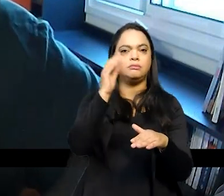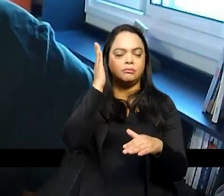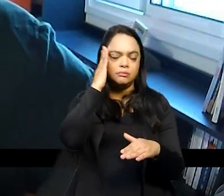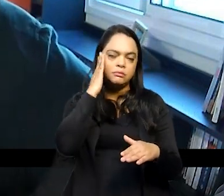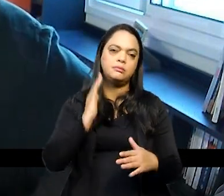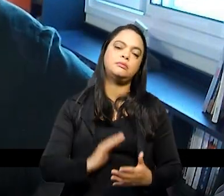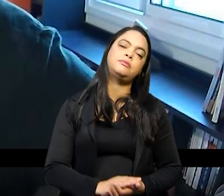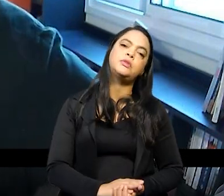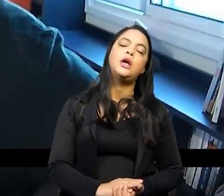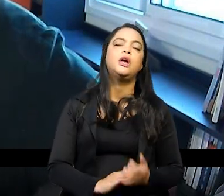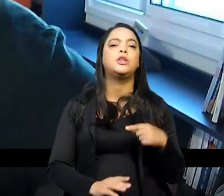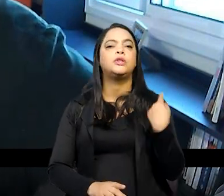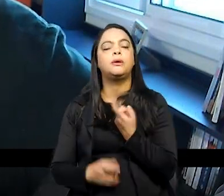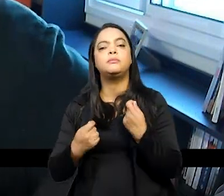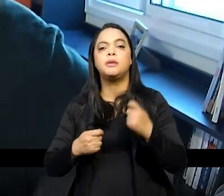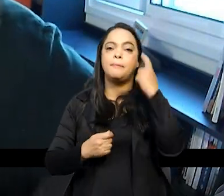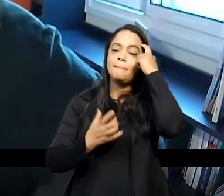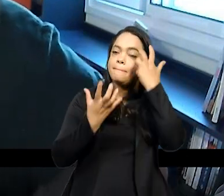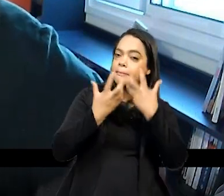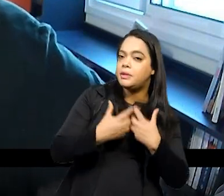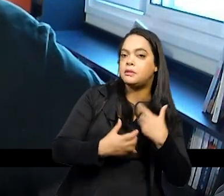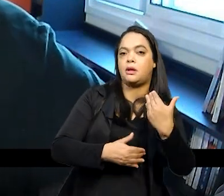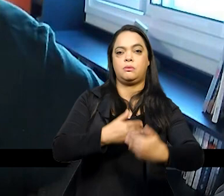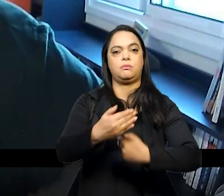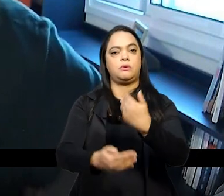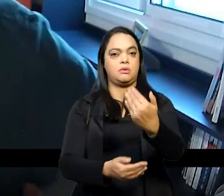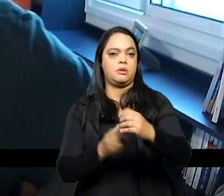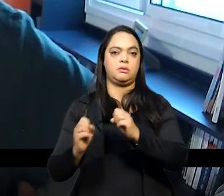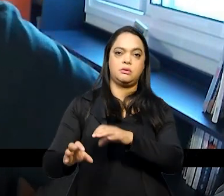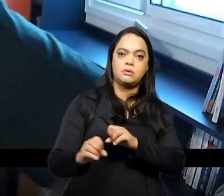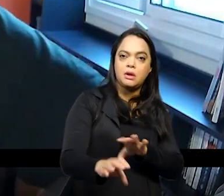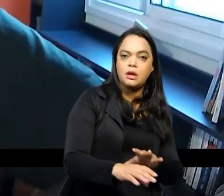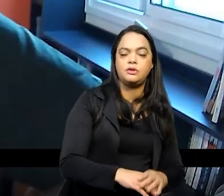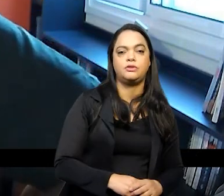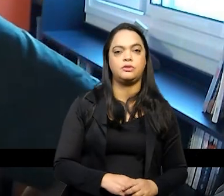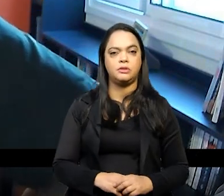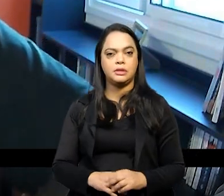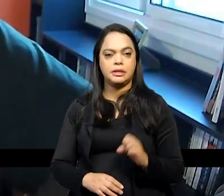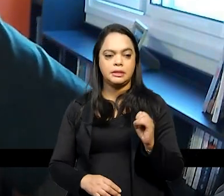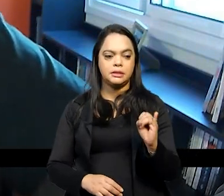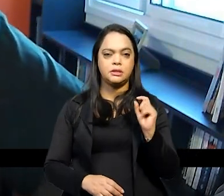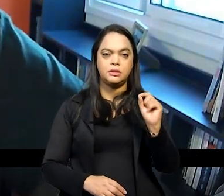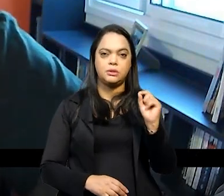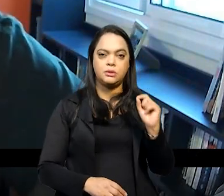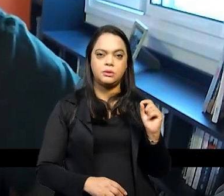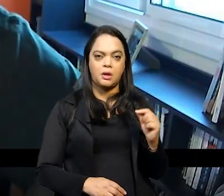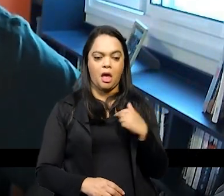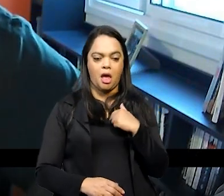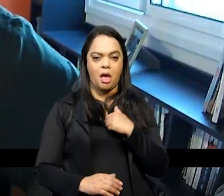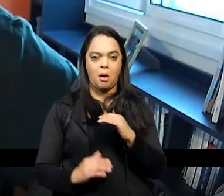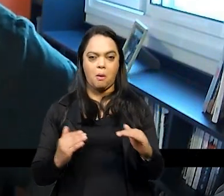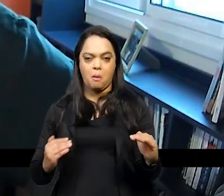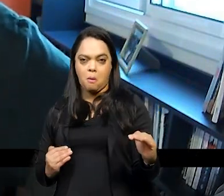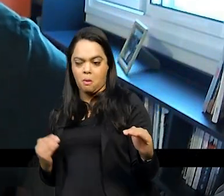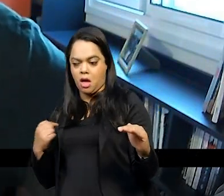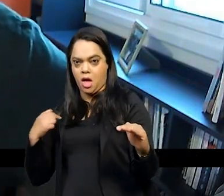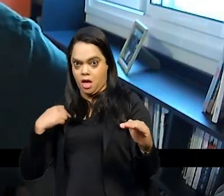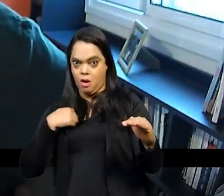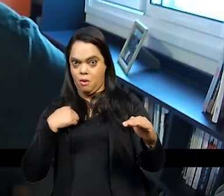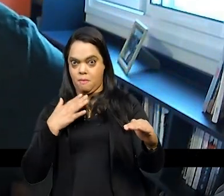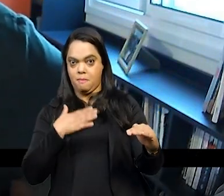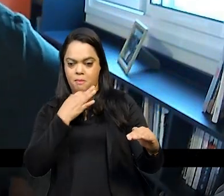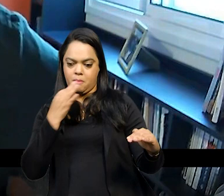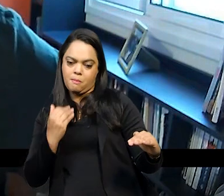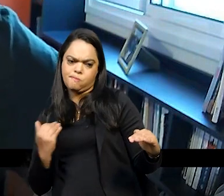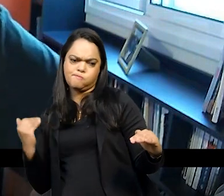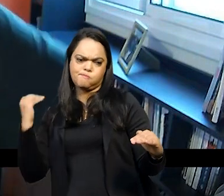processo educativo essa ênfase excessiva ela acaba obliterando ela acaba deixando de lado a